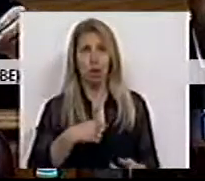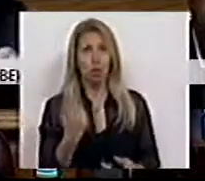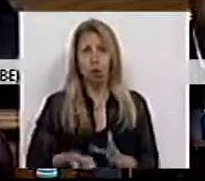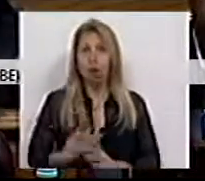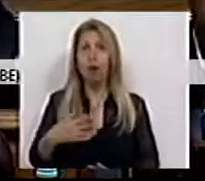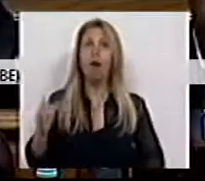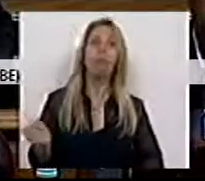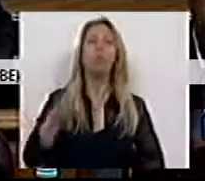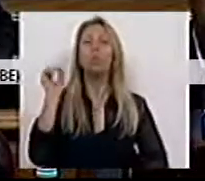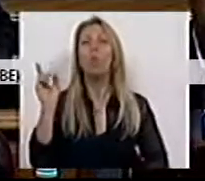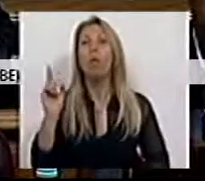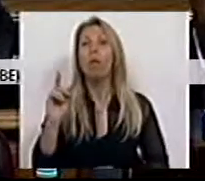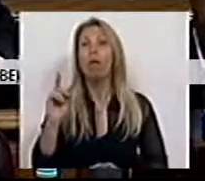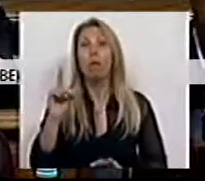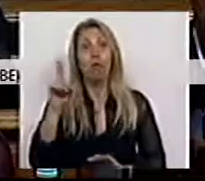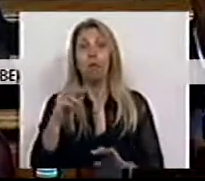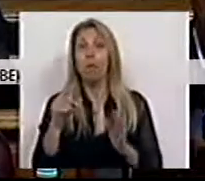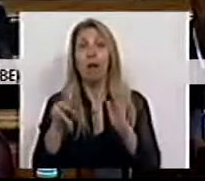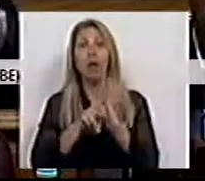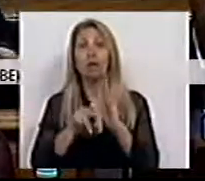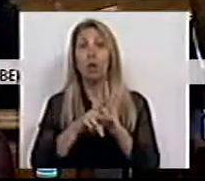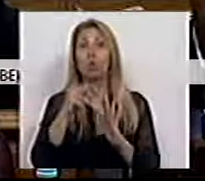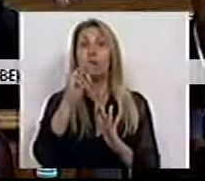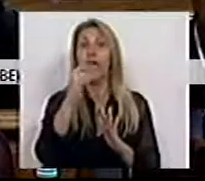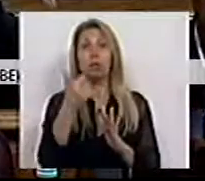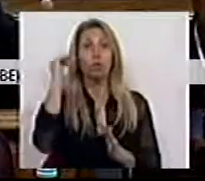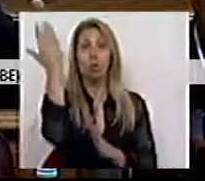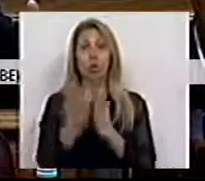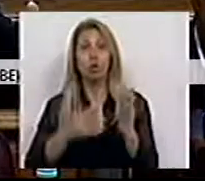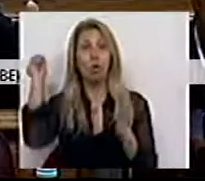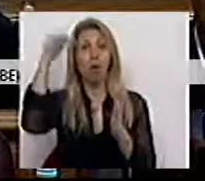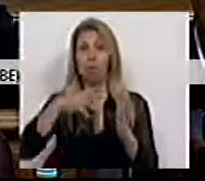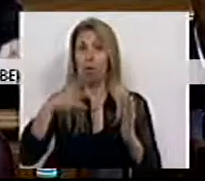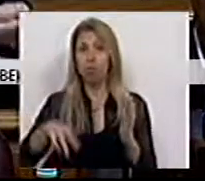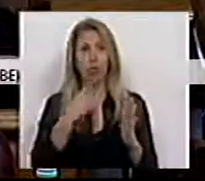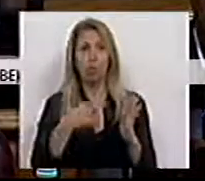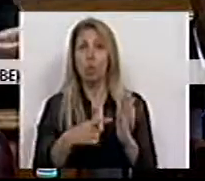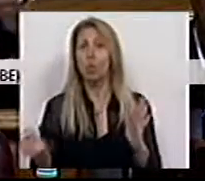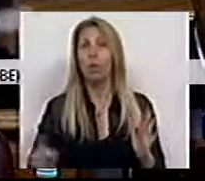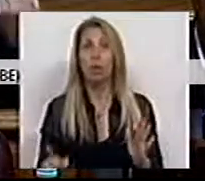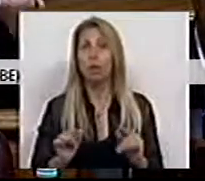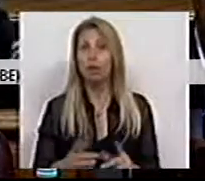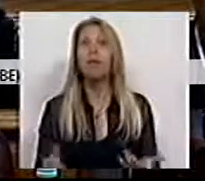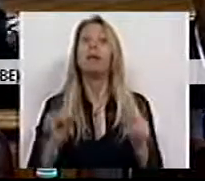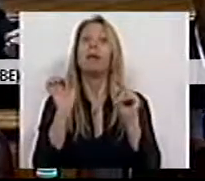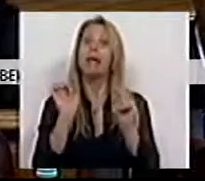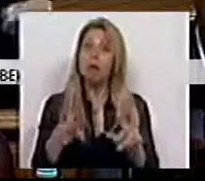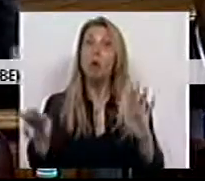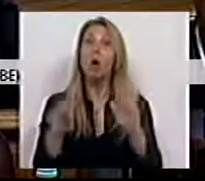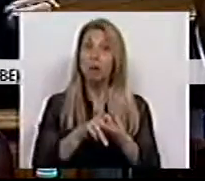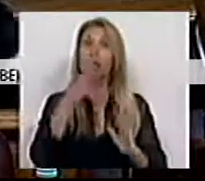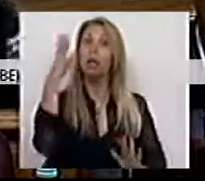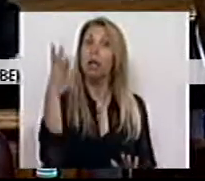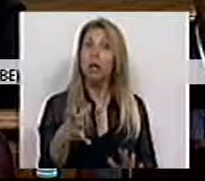muito menos pelo artigo 32º da Constituição da República Portuguesa. É isso mesmo que este artigo consagra.